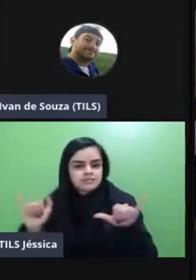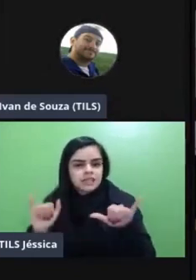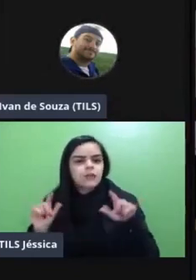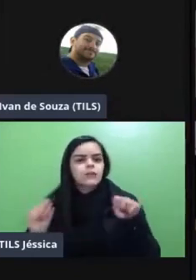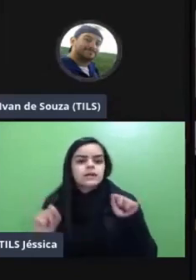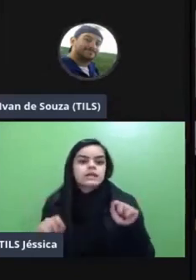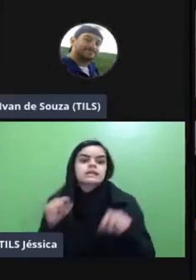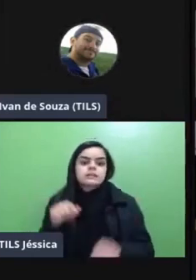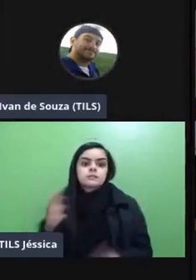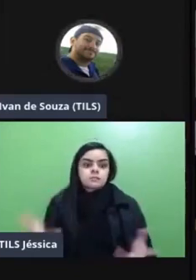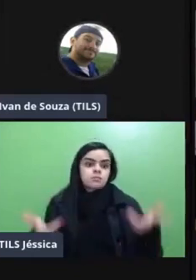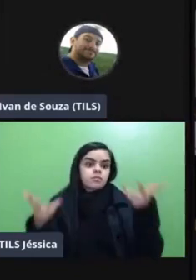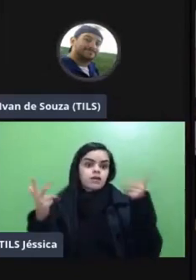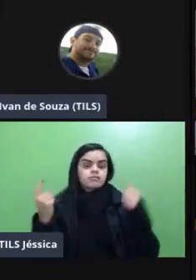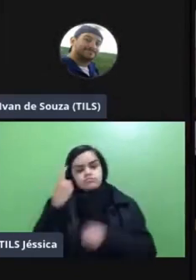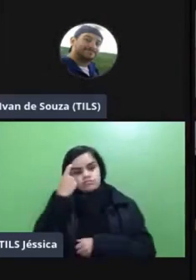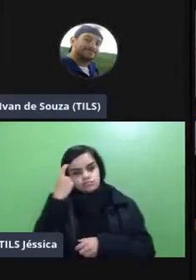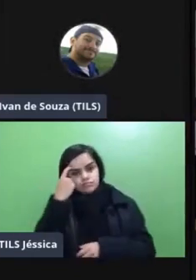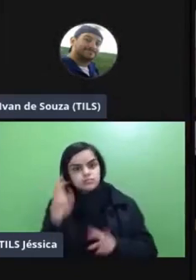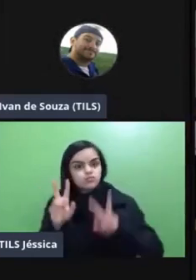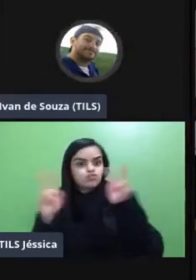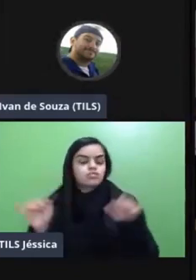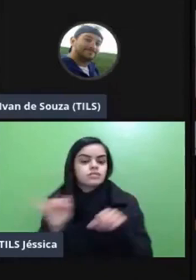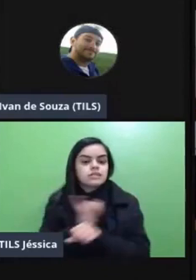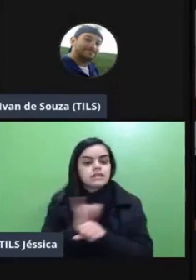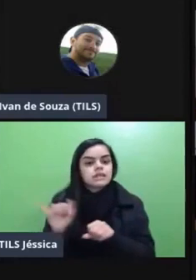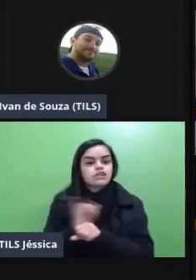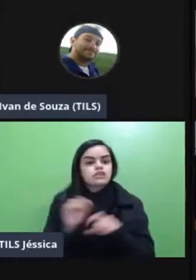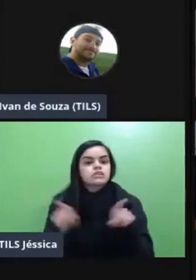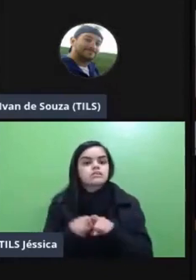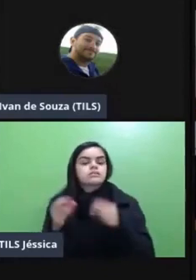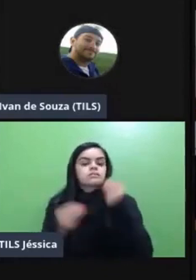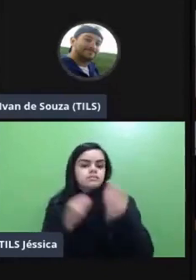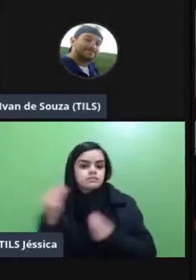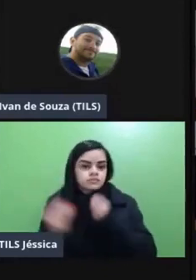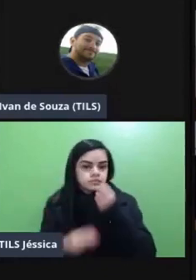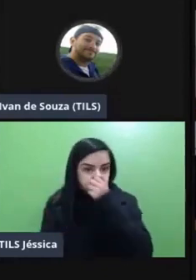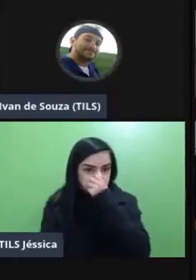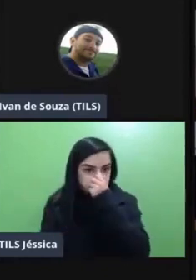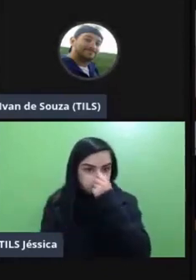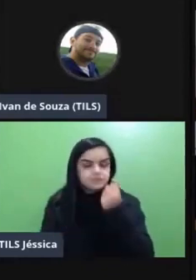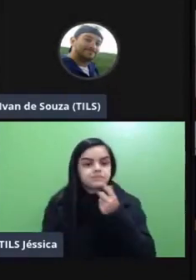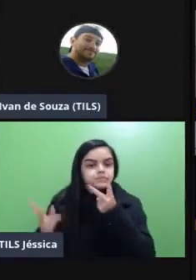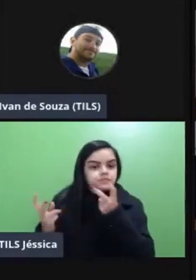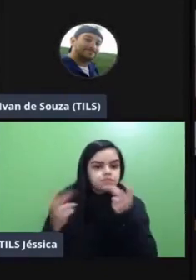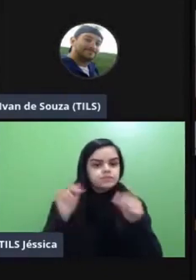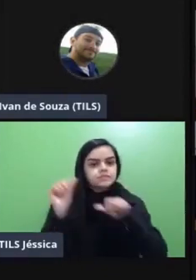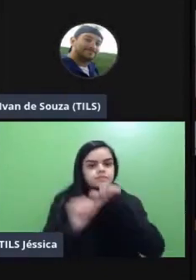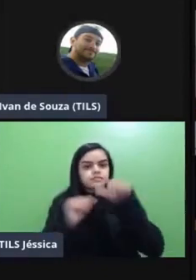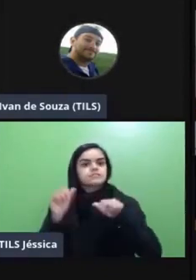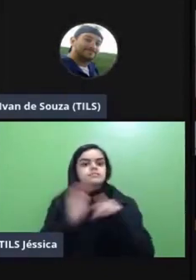muito enriquecedor esse pensar sobre os recursos a partir dessa personalização da minha